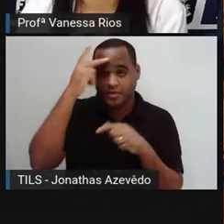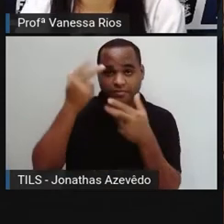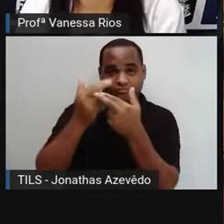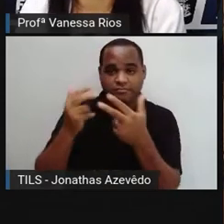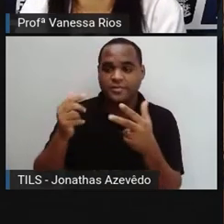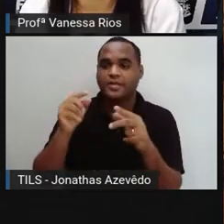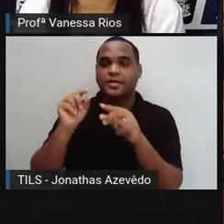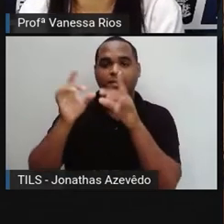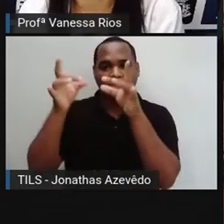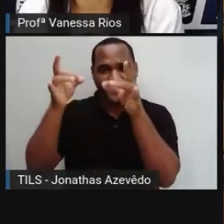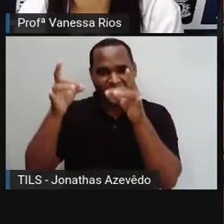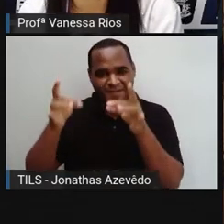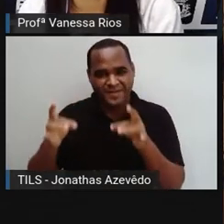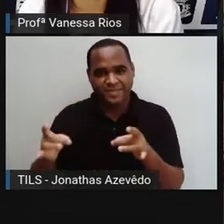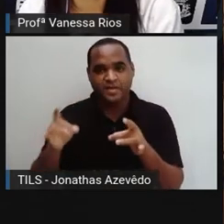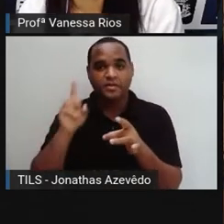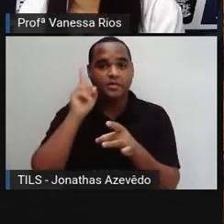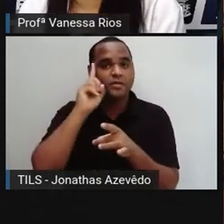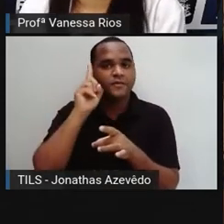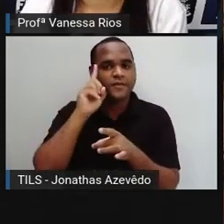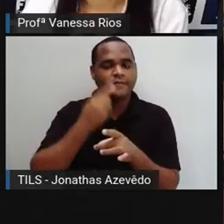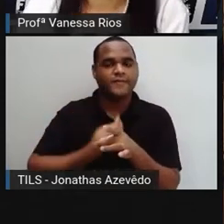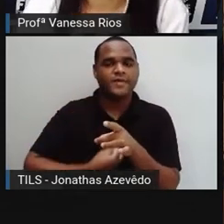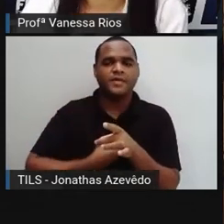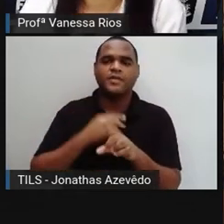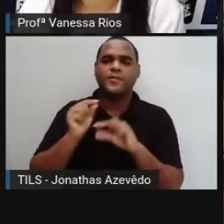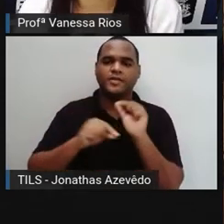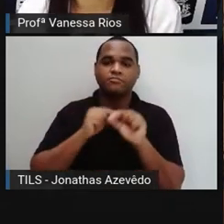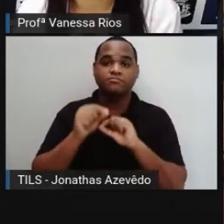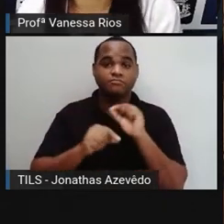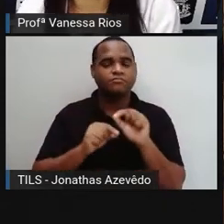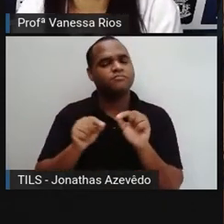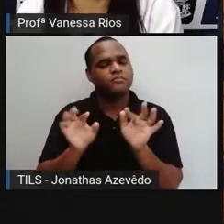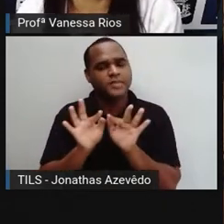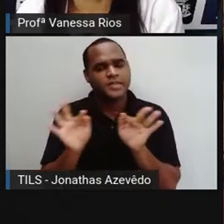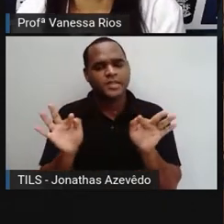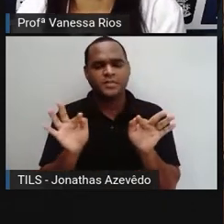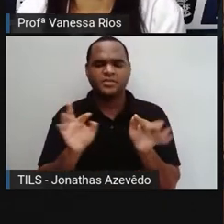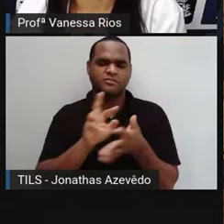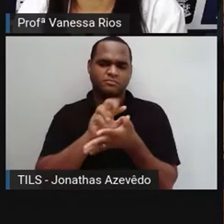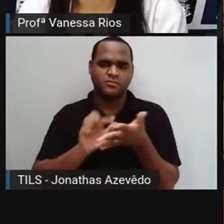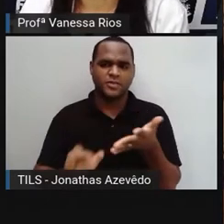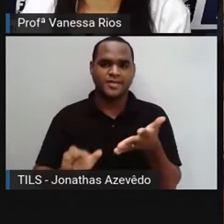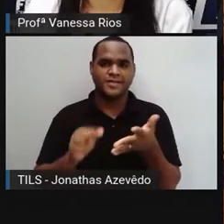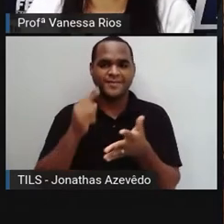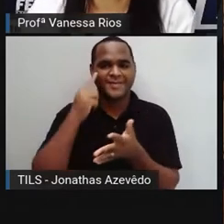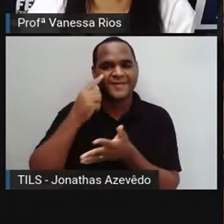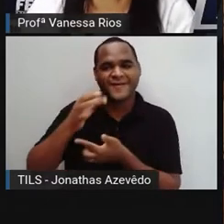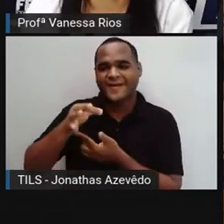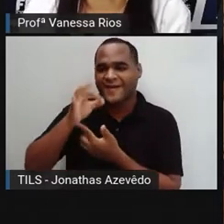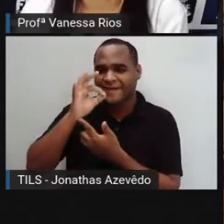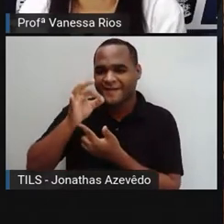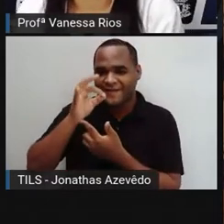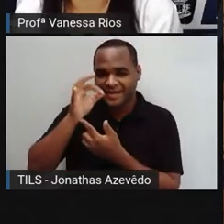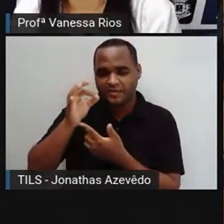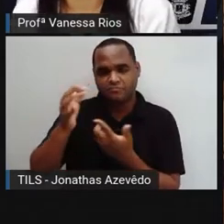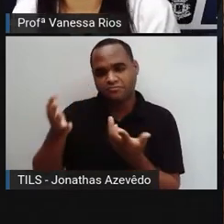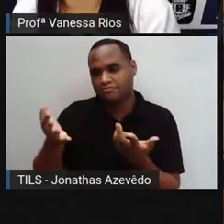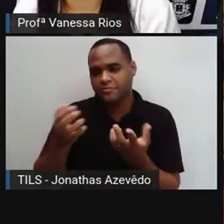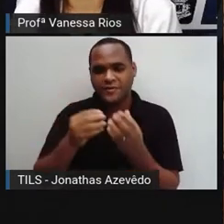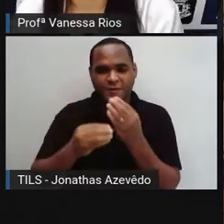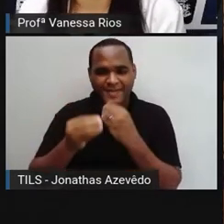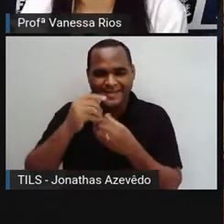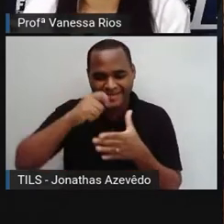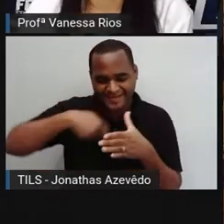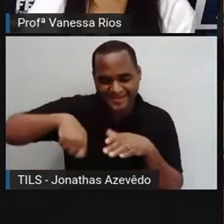retratando o seu cotidiano. Nas atividades mais simples, desde o café que toma, a refeição que está